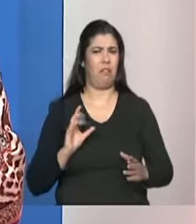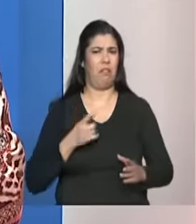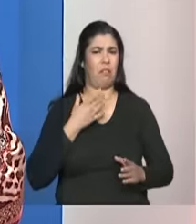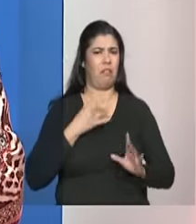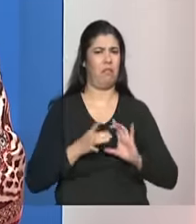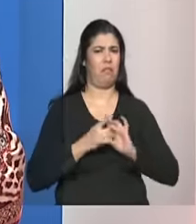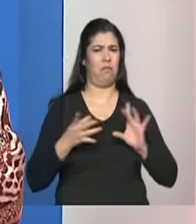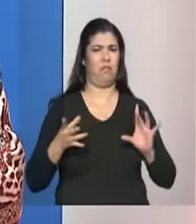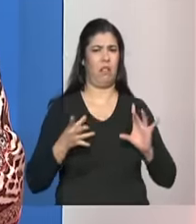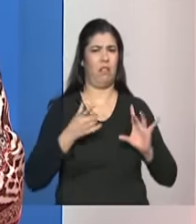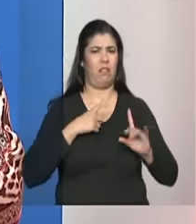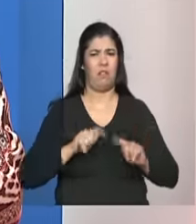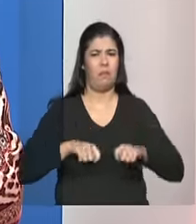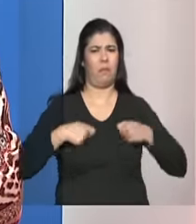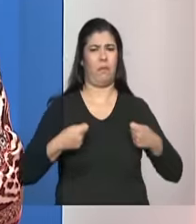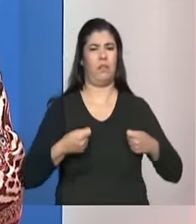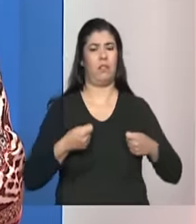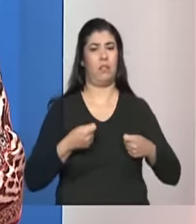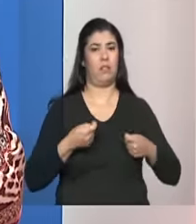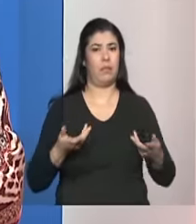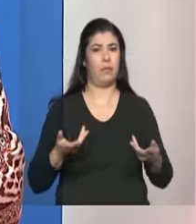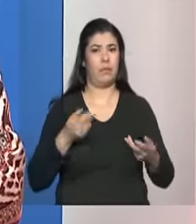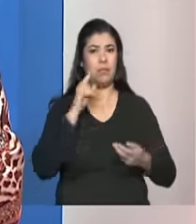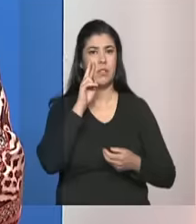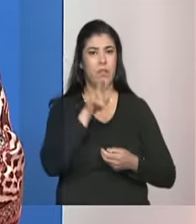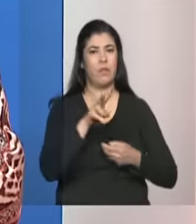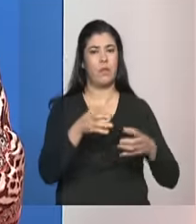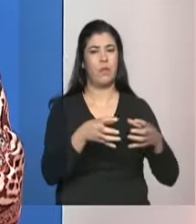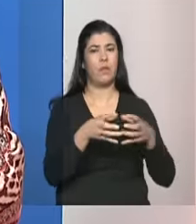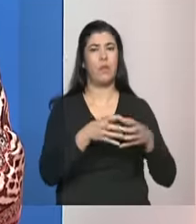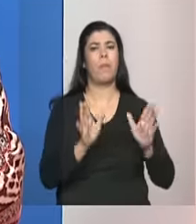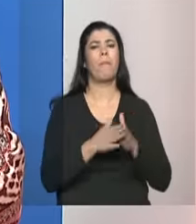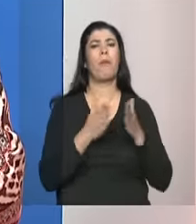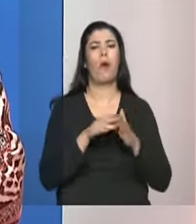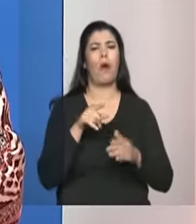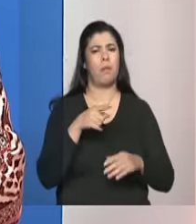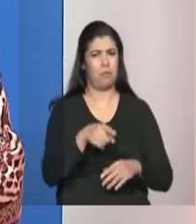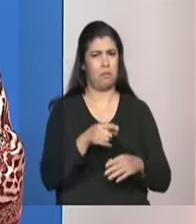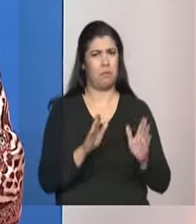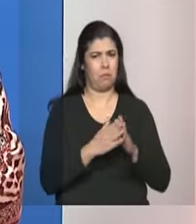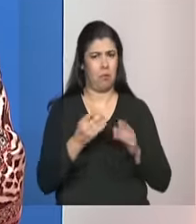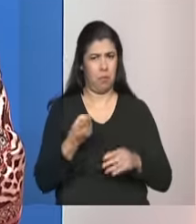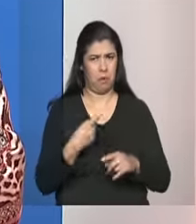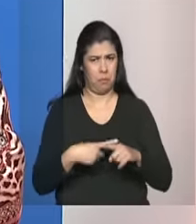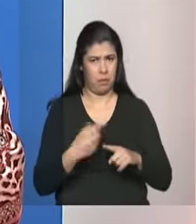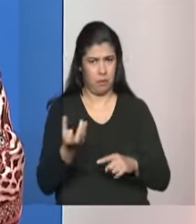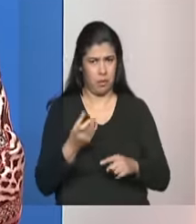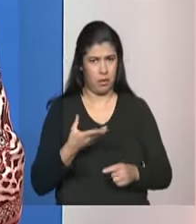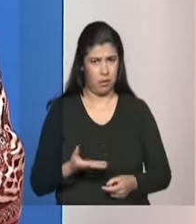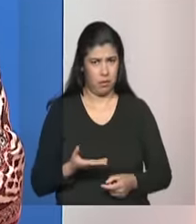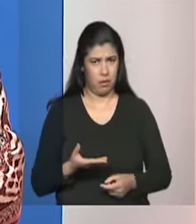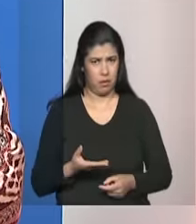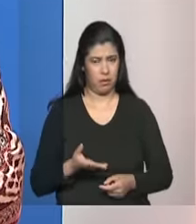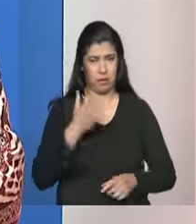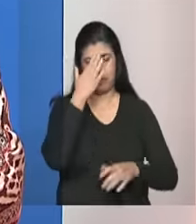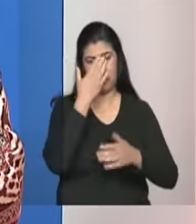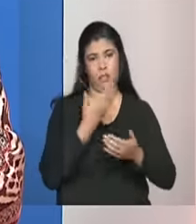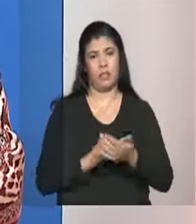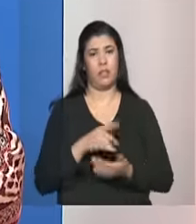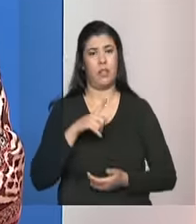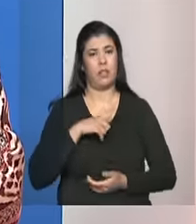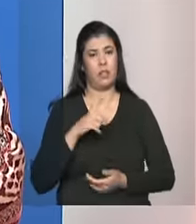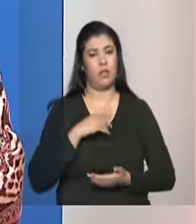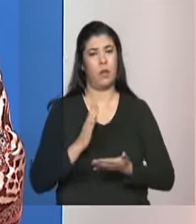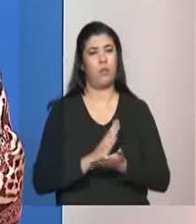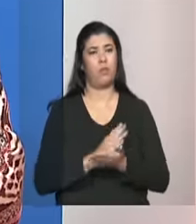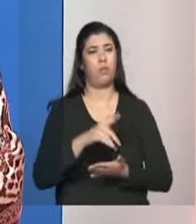raciocínio que olha muitas vezes para a população pobre. Ah, é pobre porque quer. Eu acho que a gente hoje já tem estudos